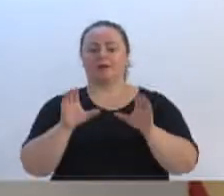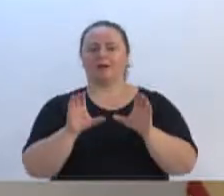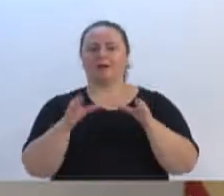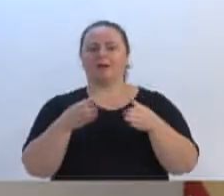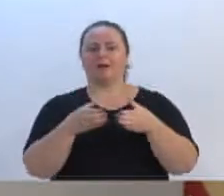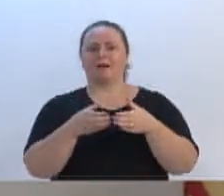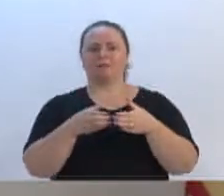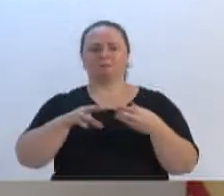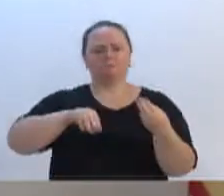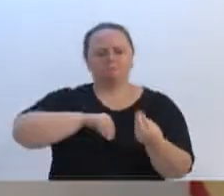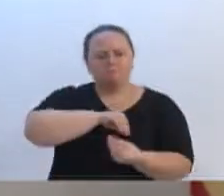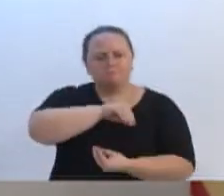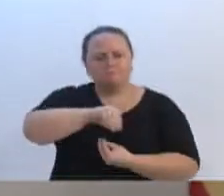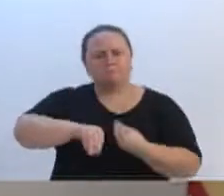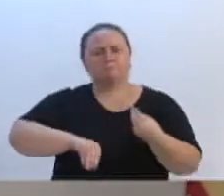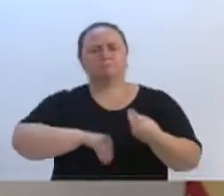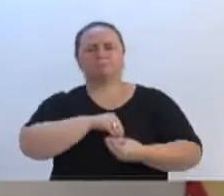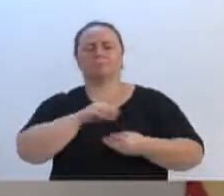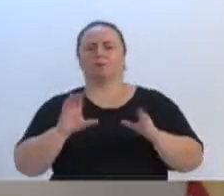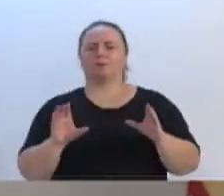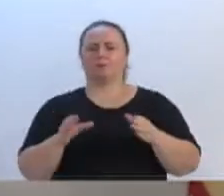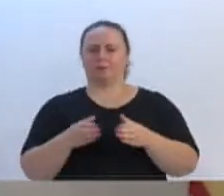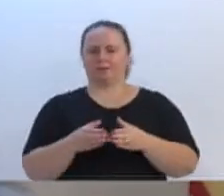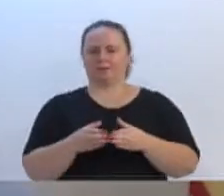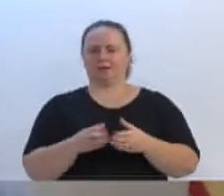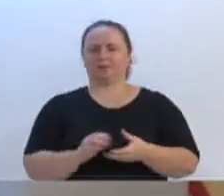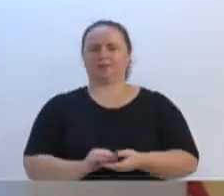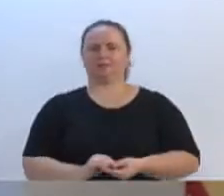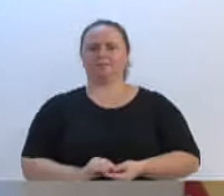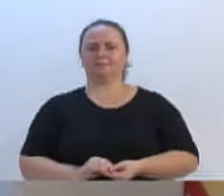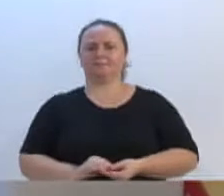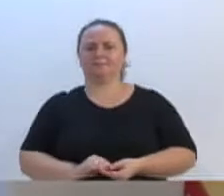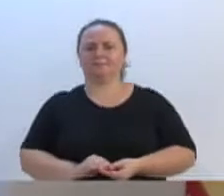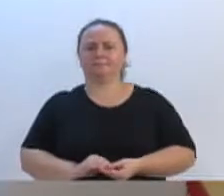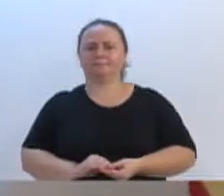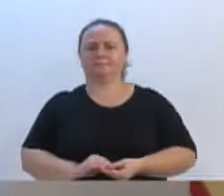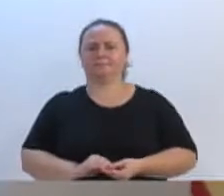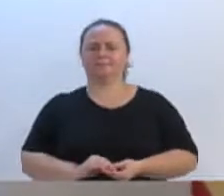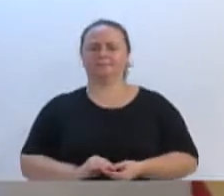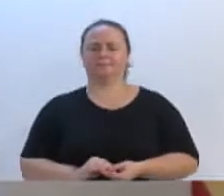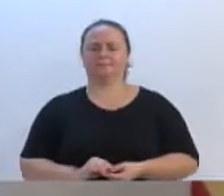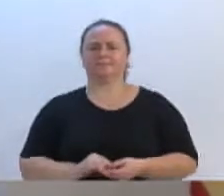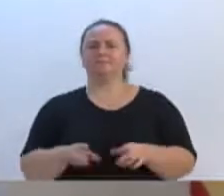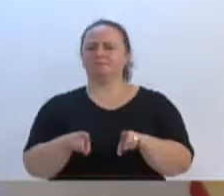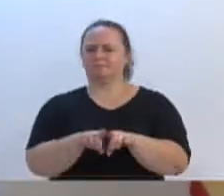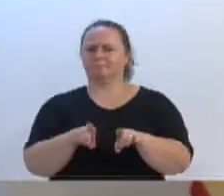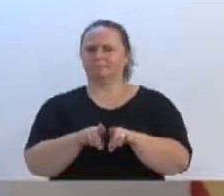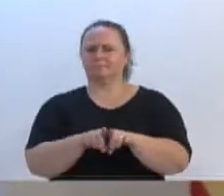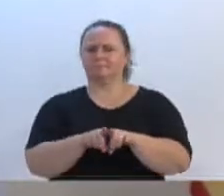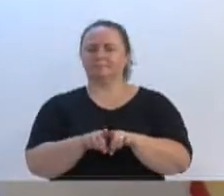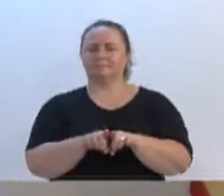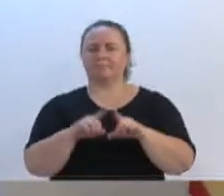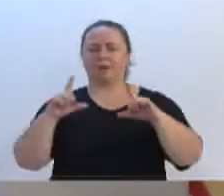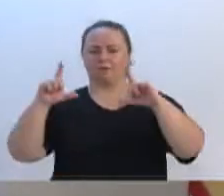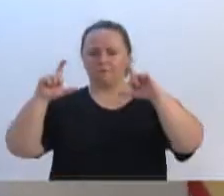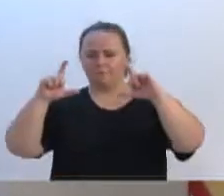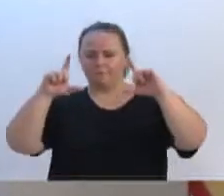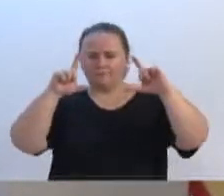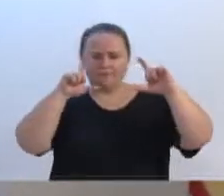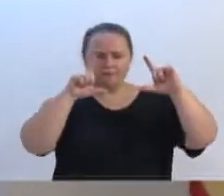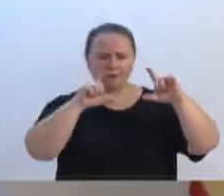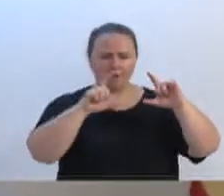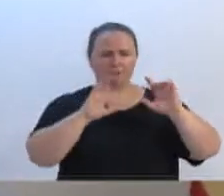envolvimento entre a comunidade. Eu quero dizer, senhores, que bater foto de visita é um detalhe.